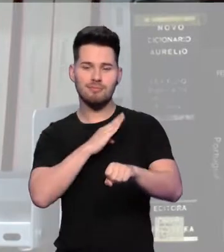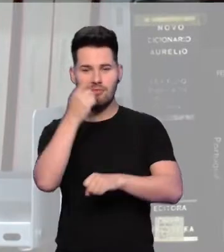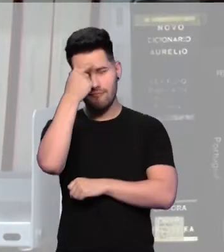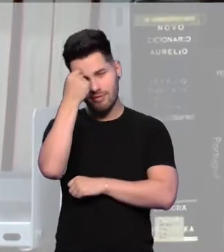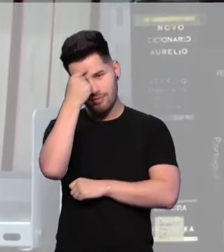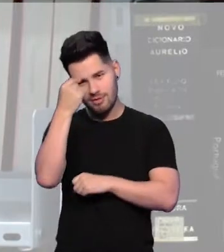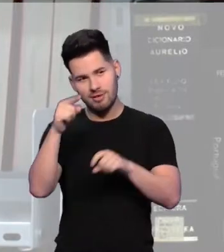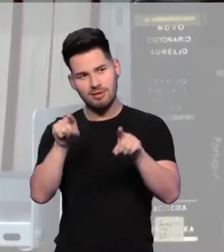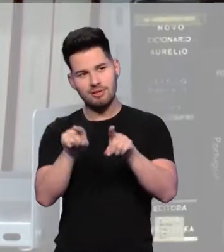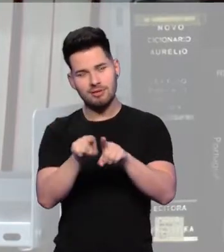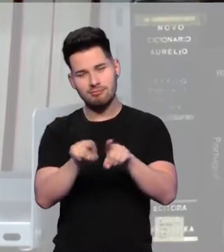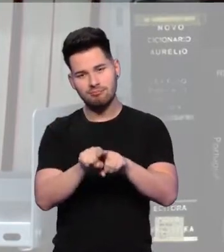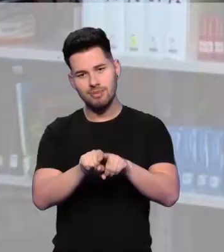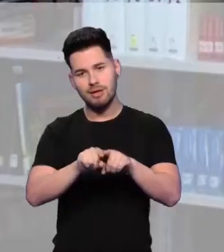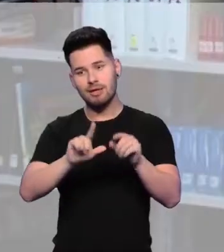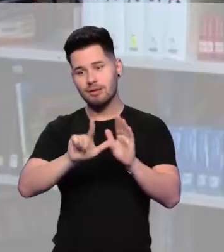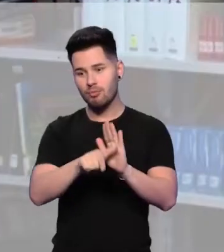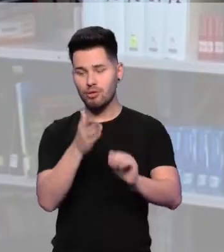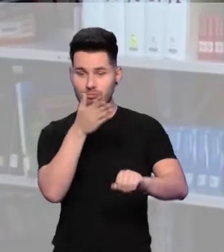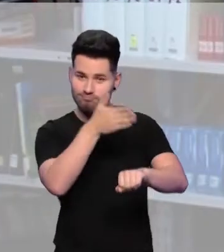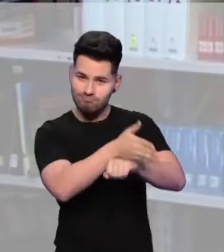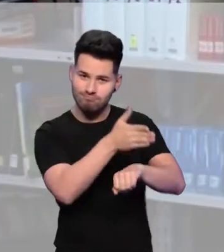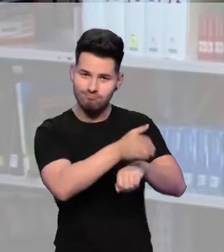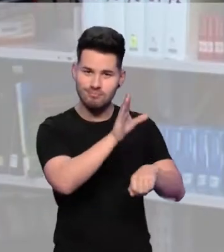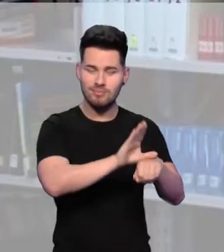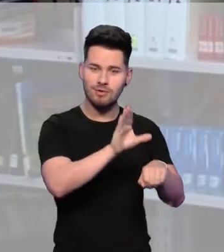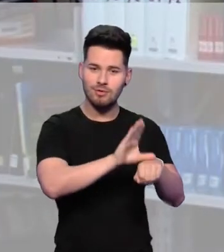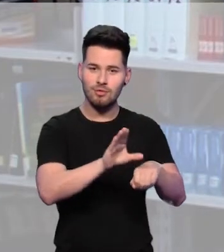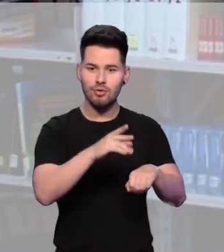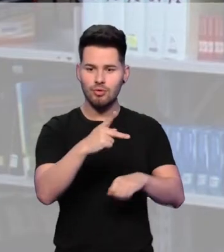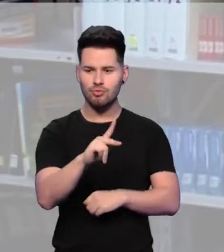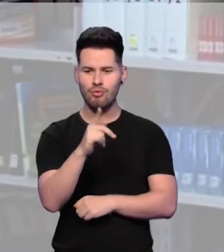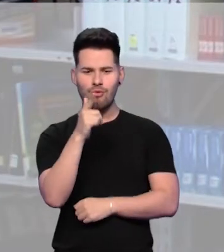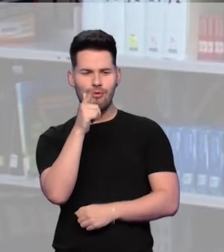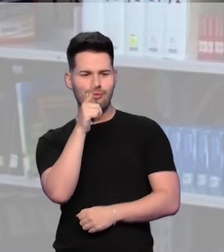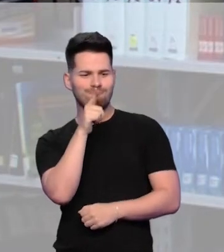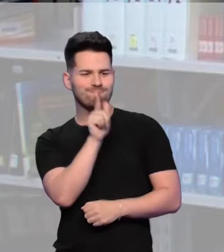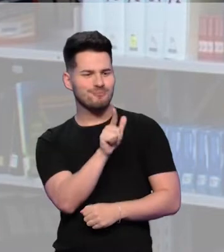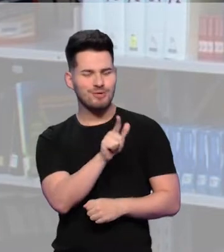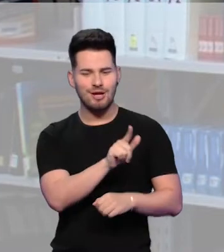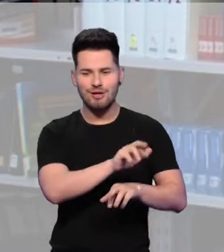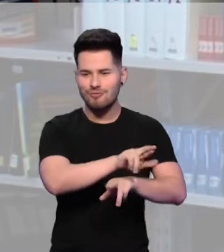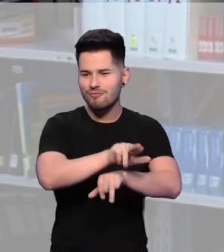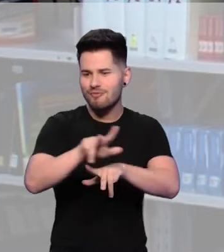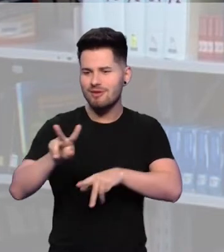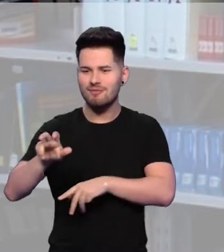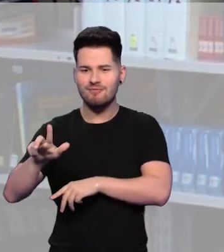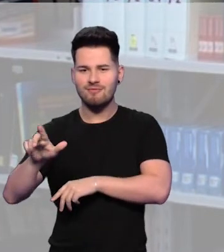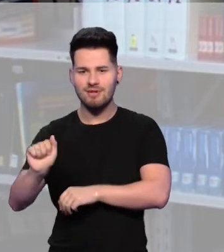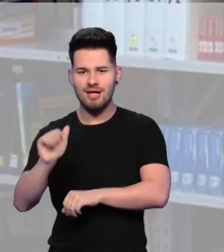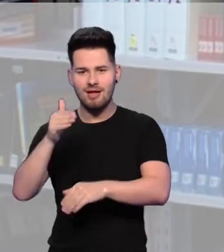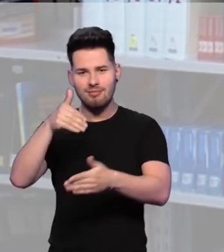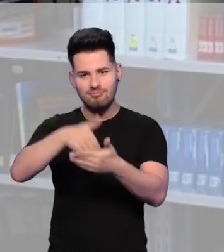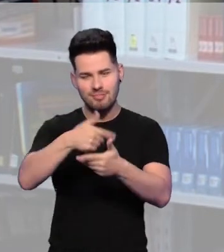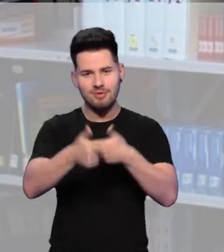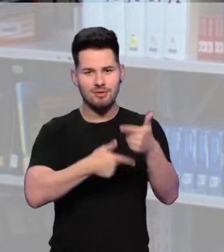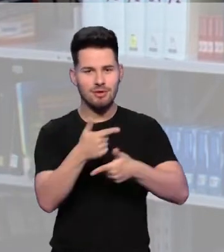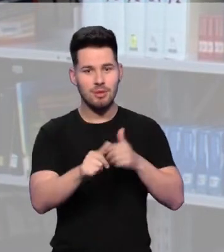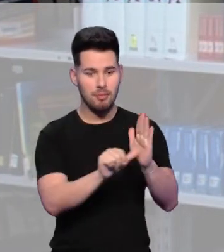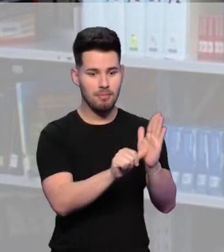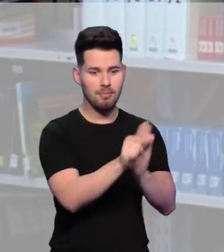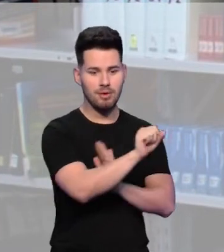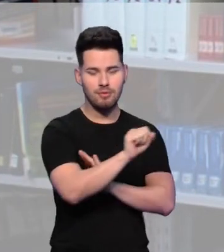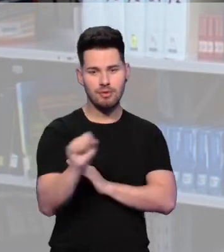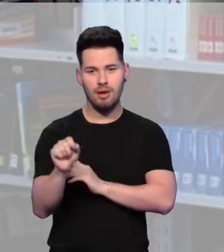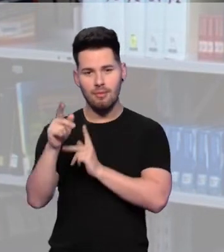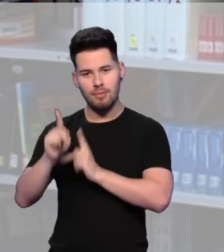com mais rapidez a minha graduação. A partir do momento que tu ingressa no curso, tu consegue várias vagas no mercado de trabalho, desde o primeiro